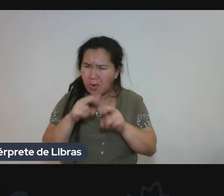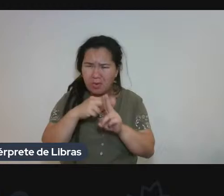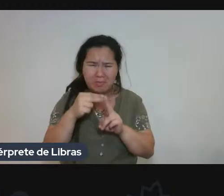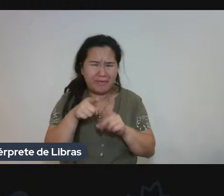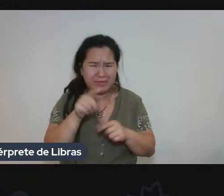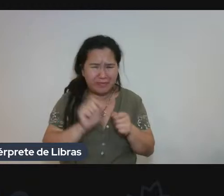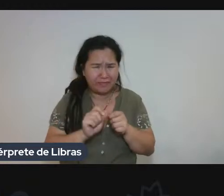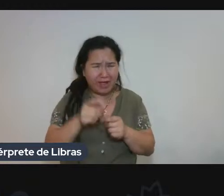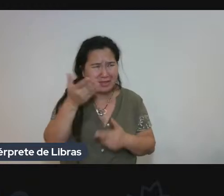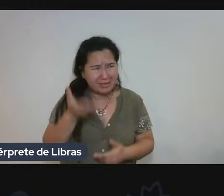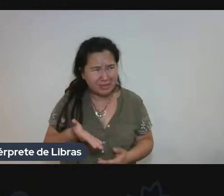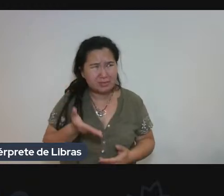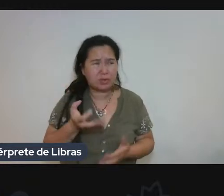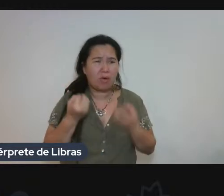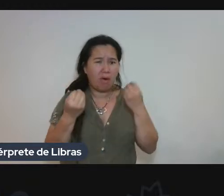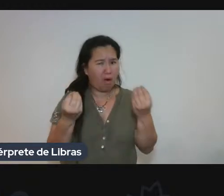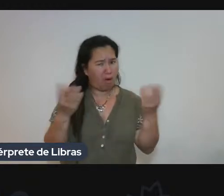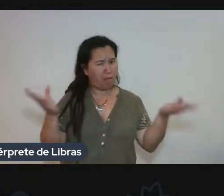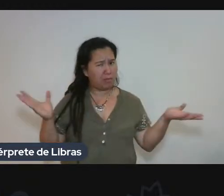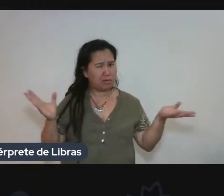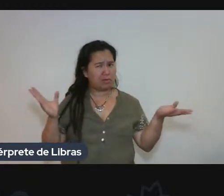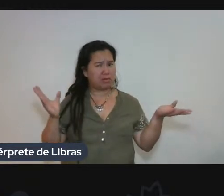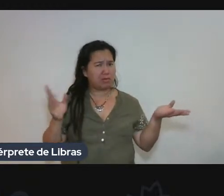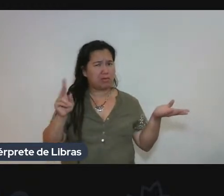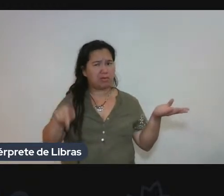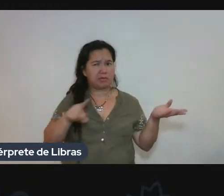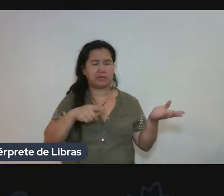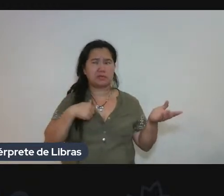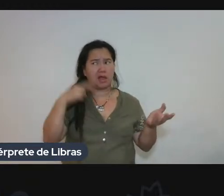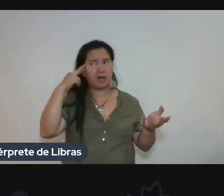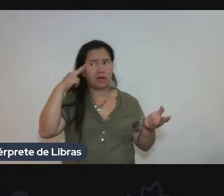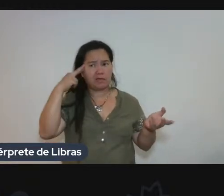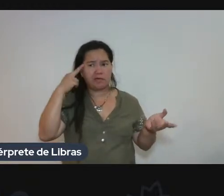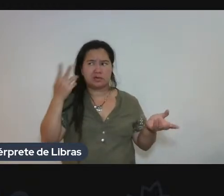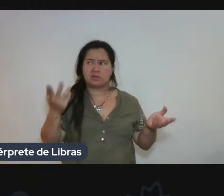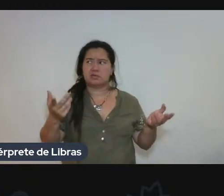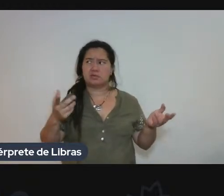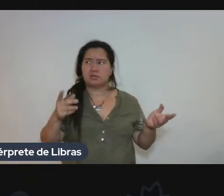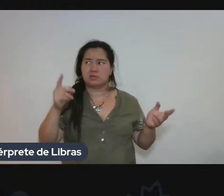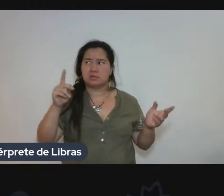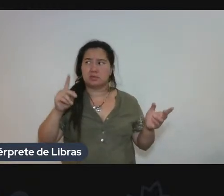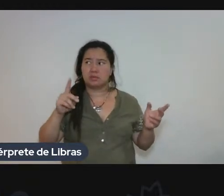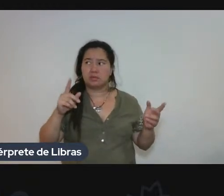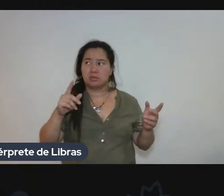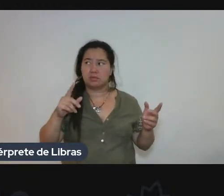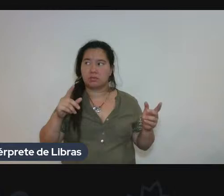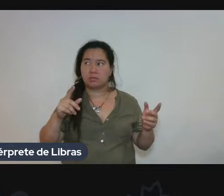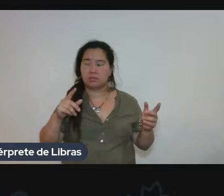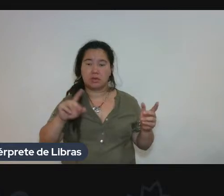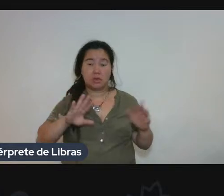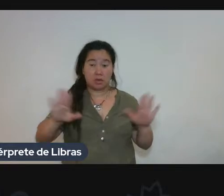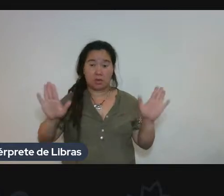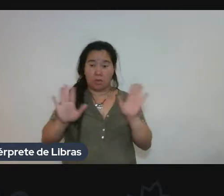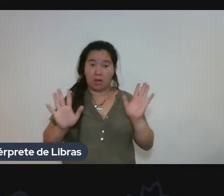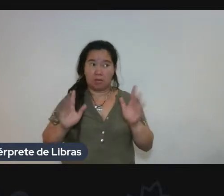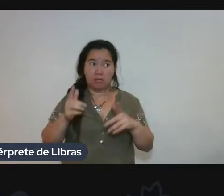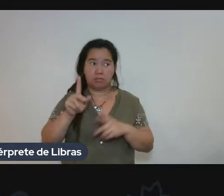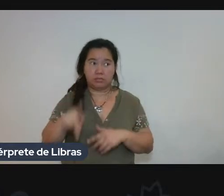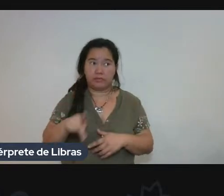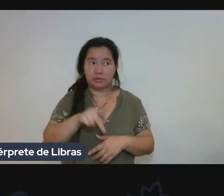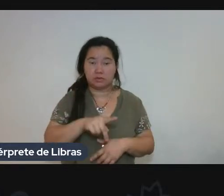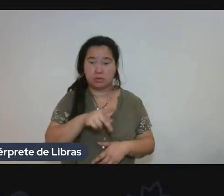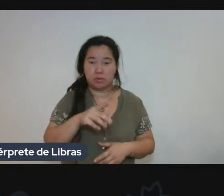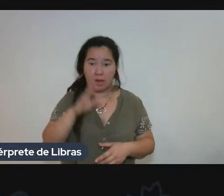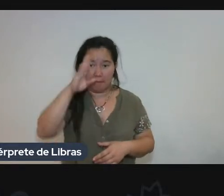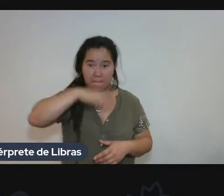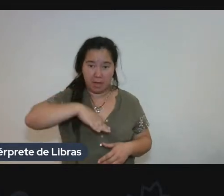Brasília, você está fazendo isso? E aí, trouxe uma reflexão para mim, entendeu? Tipo, não é o professor que é o vilão, e o aluno que é o herói.